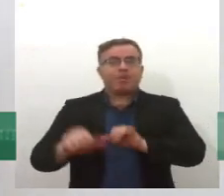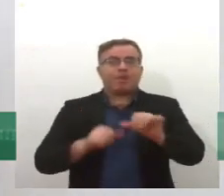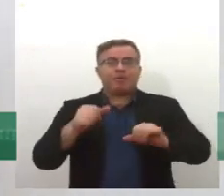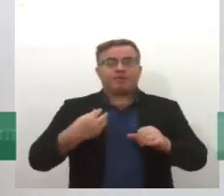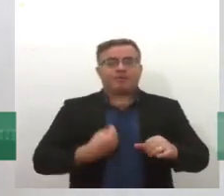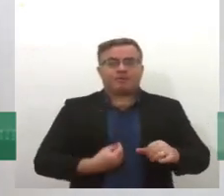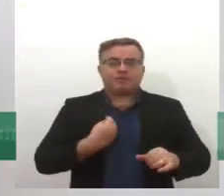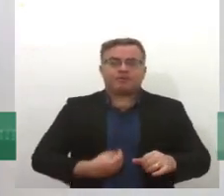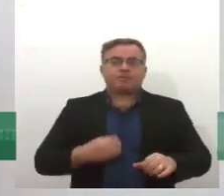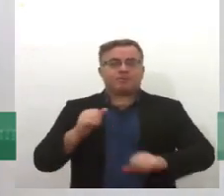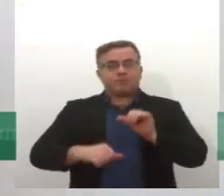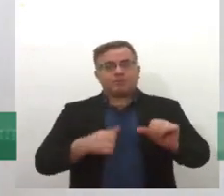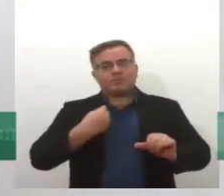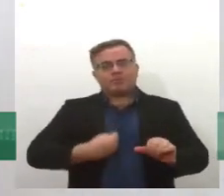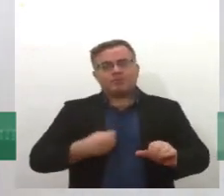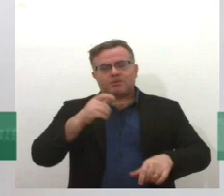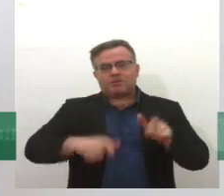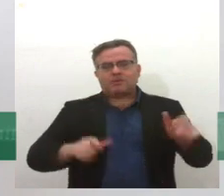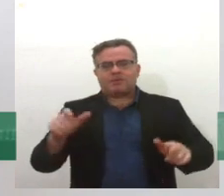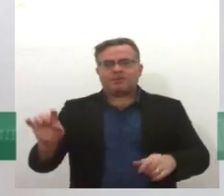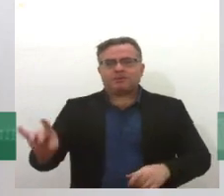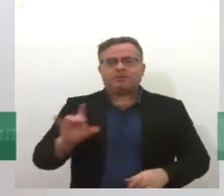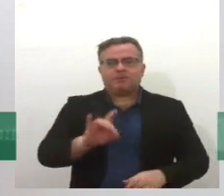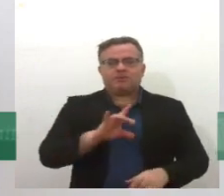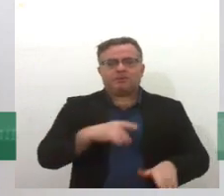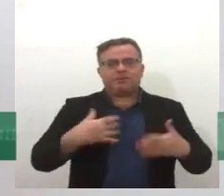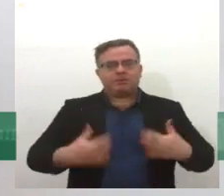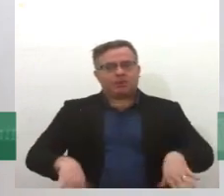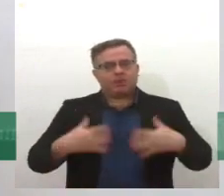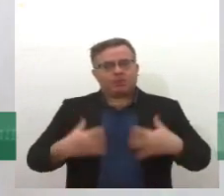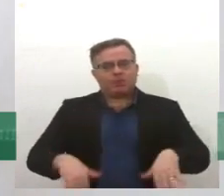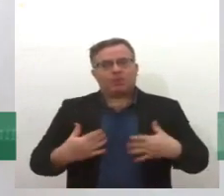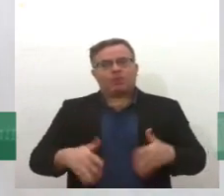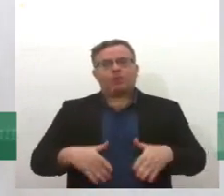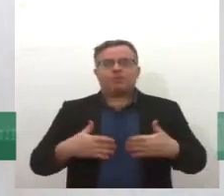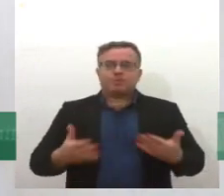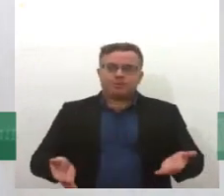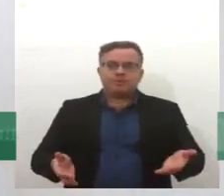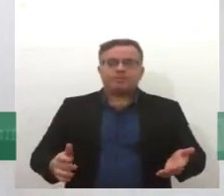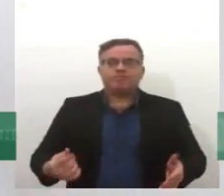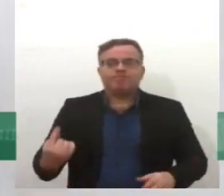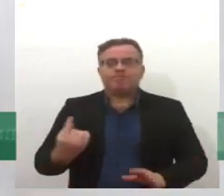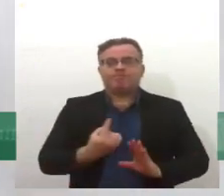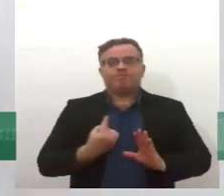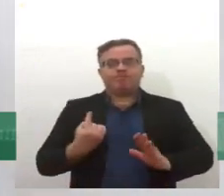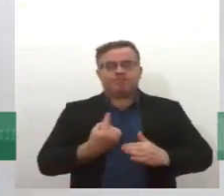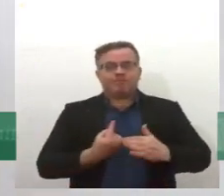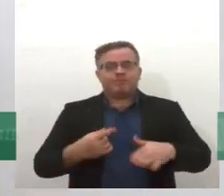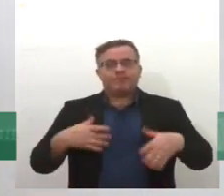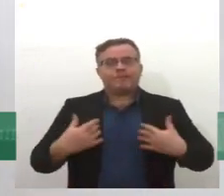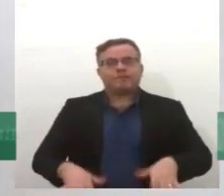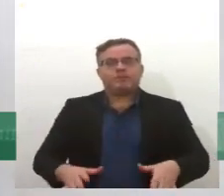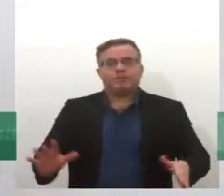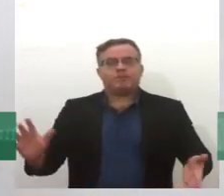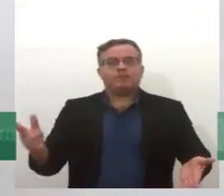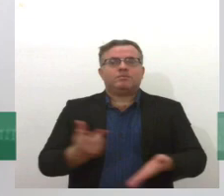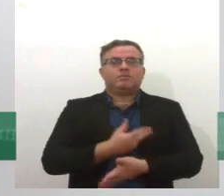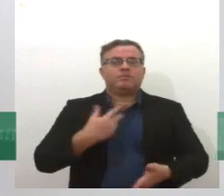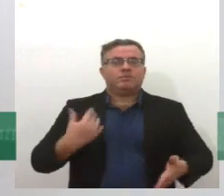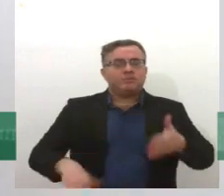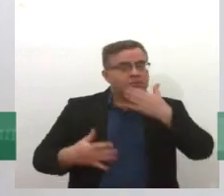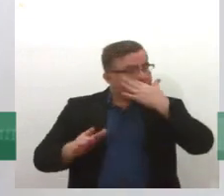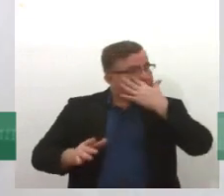forma de vida de muitas pessoas, muda as relações, o isolamento social tem um impacto a médio e longo